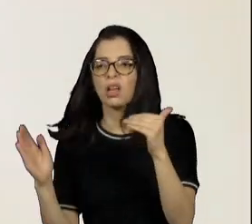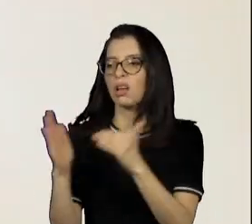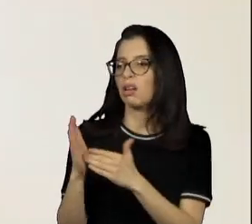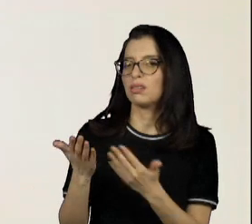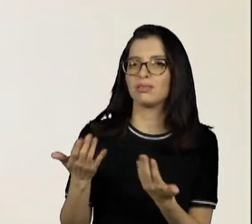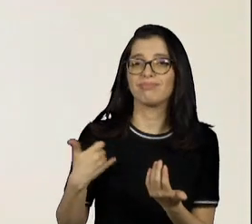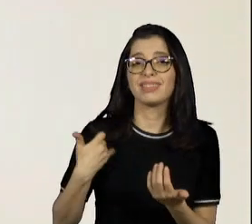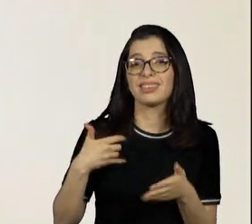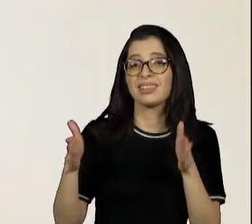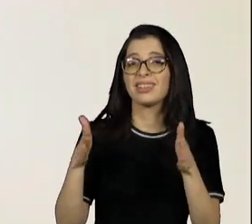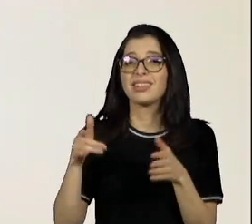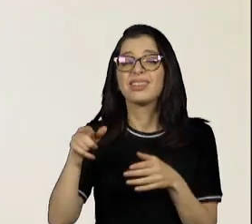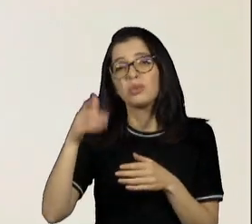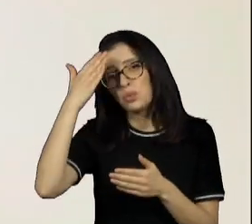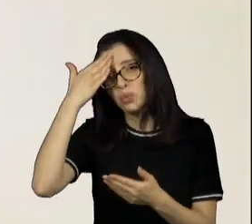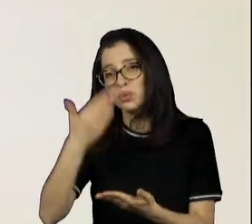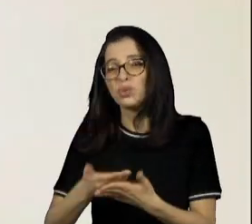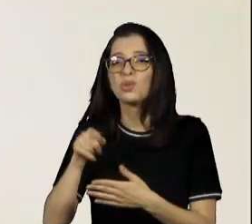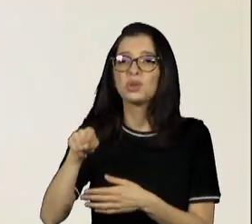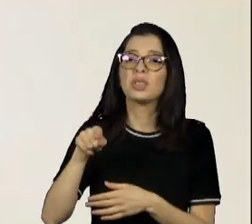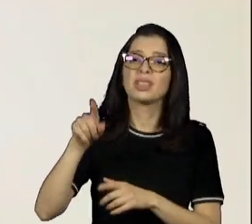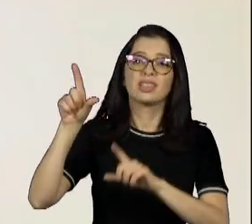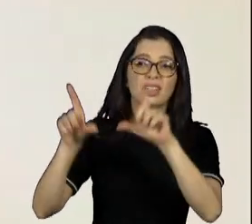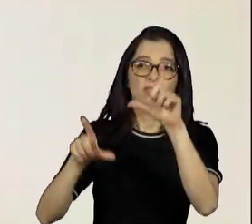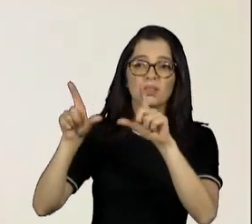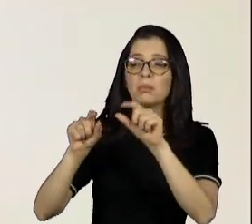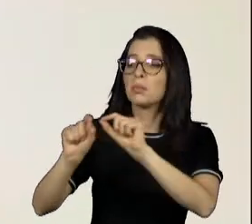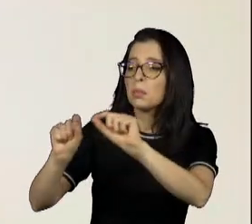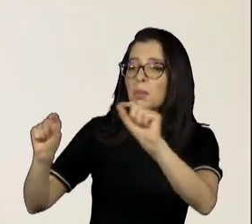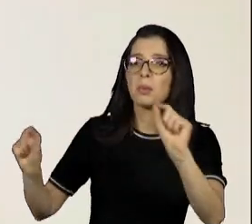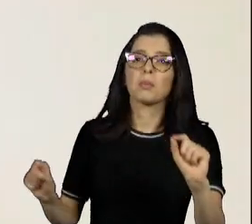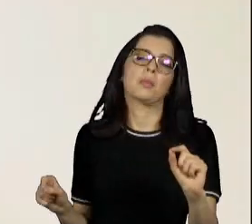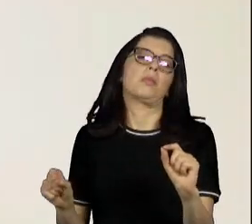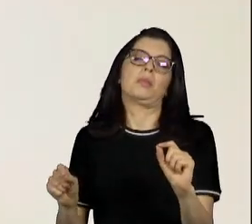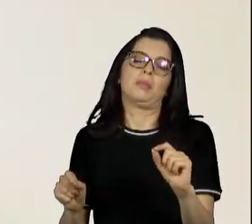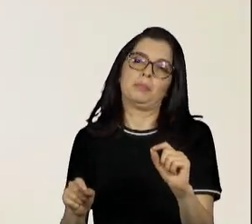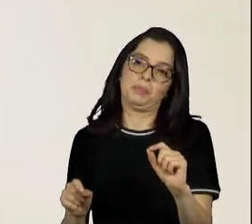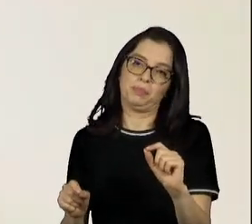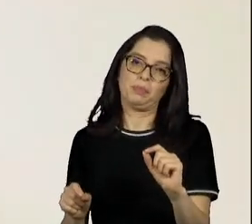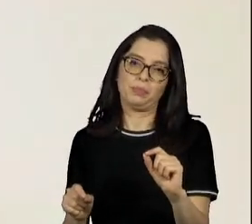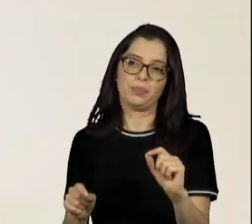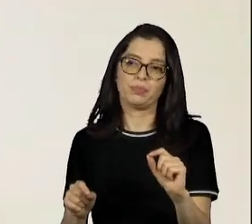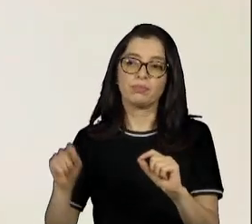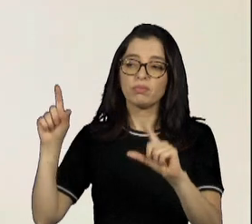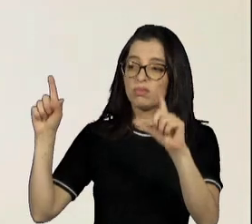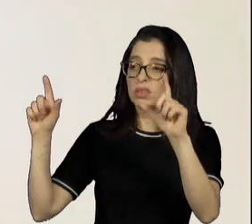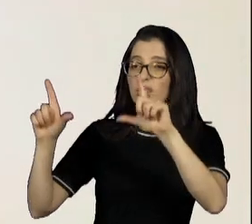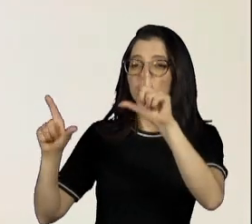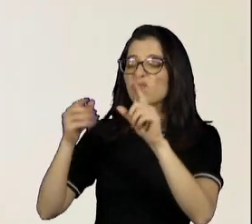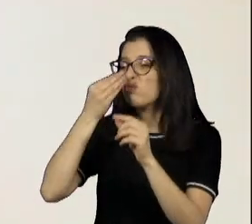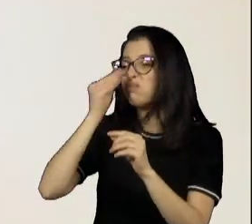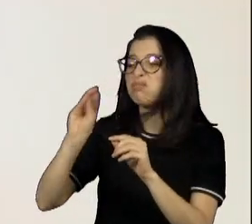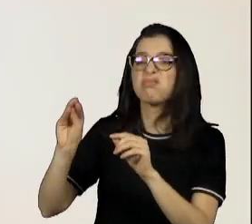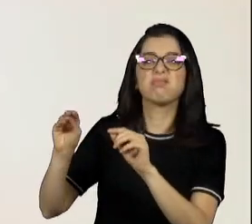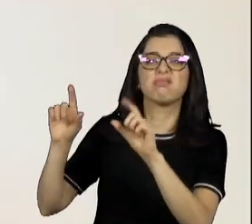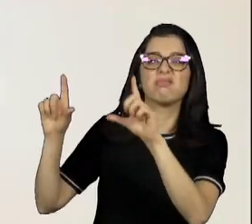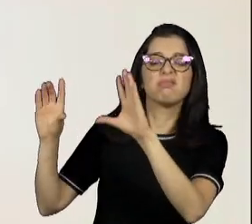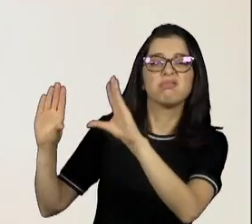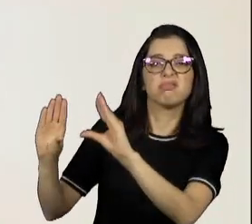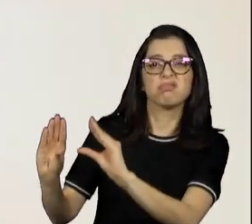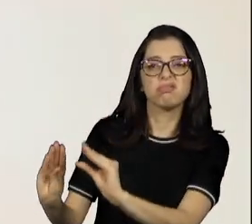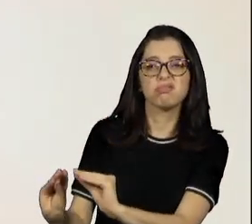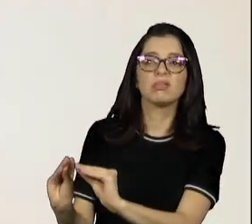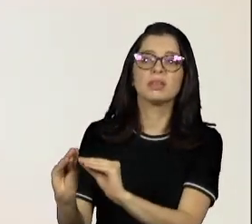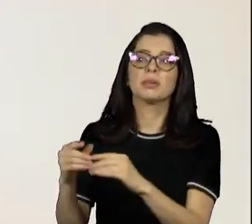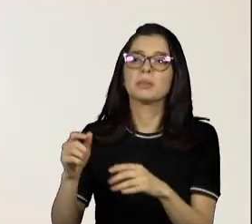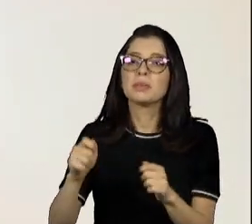acredito eu que os canais de televisão estão cada vez perdendo mais a força por causa dessa necessidade das